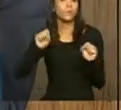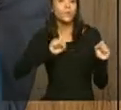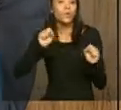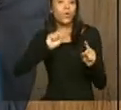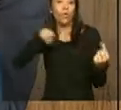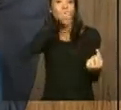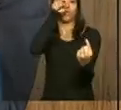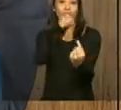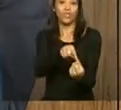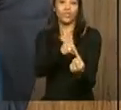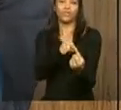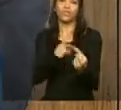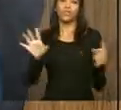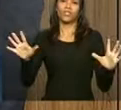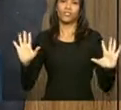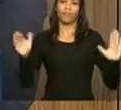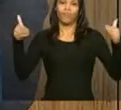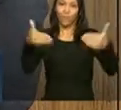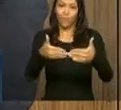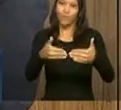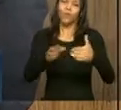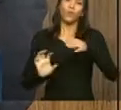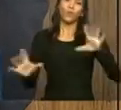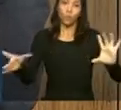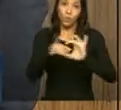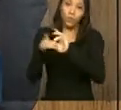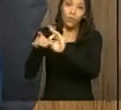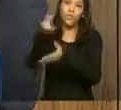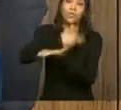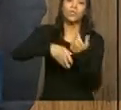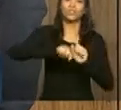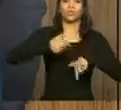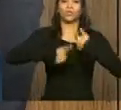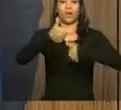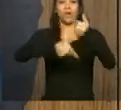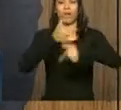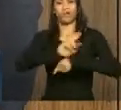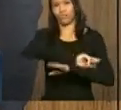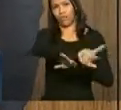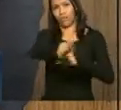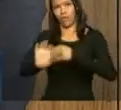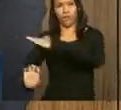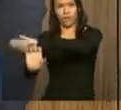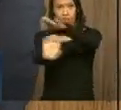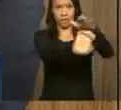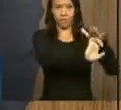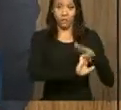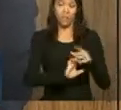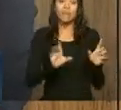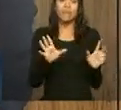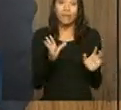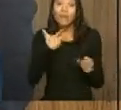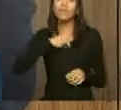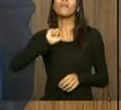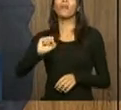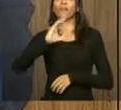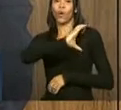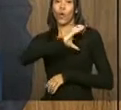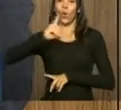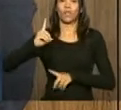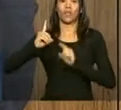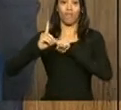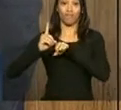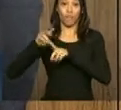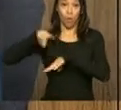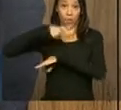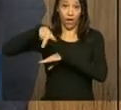unir investidores do setor privado e projetos de infraestrutura. Para liderar e coordenar esse processo, a Austrália